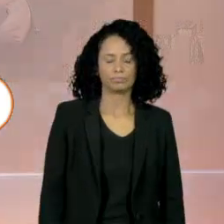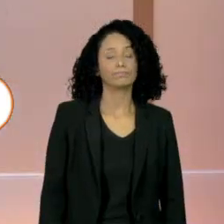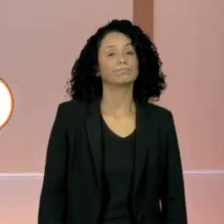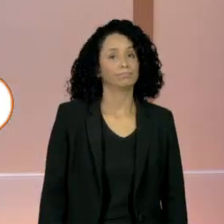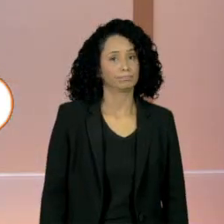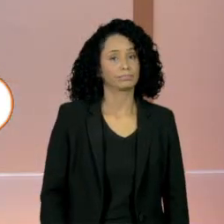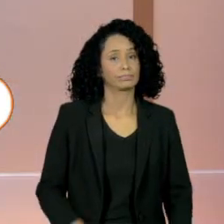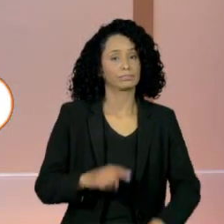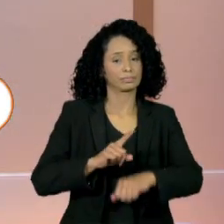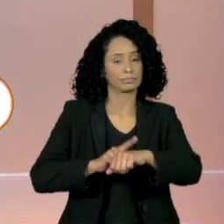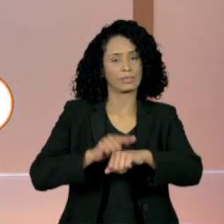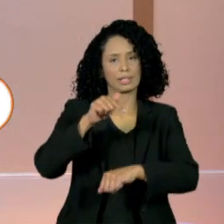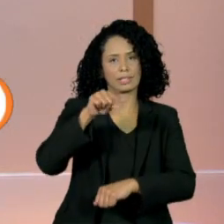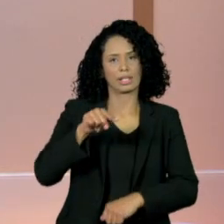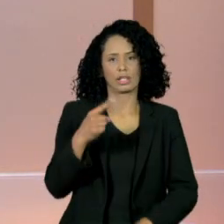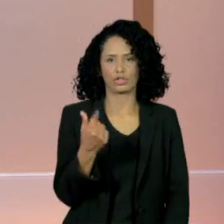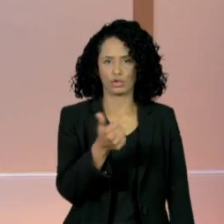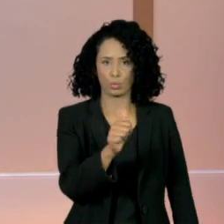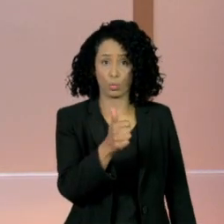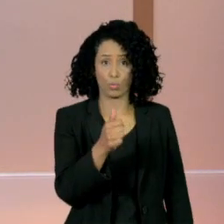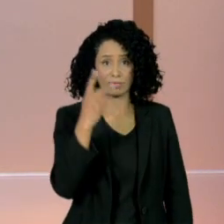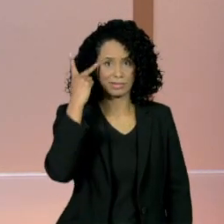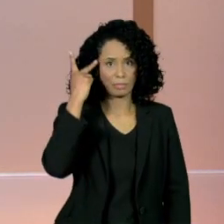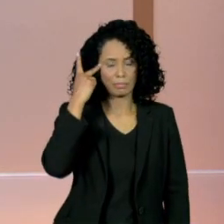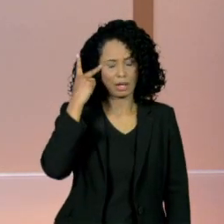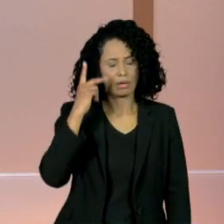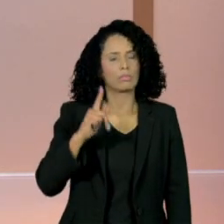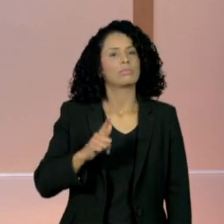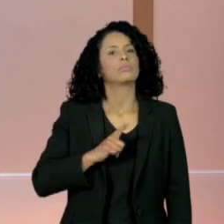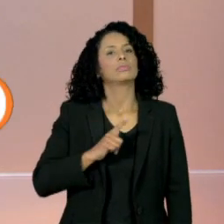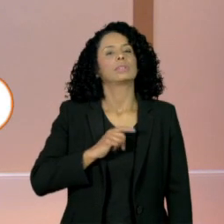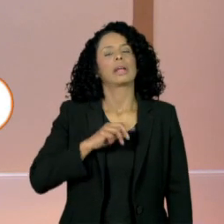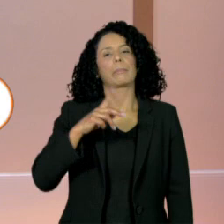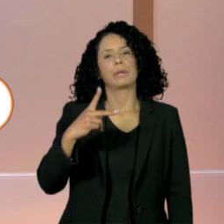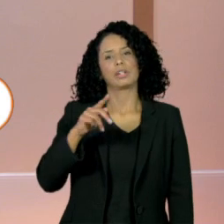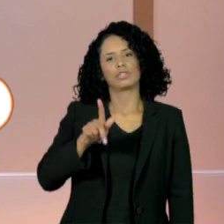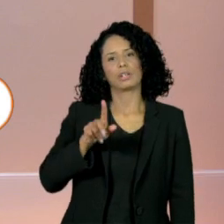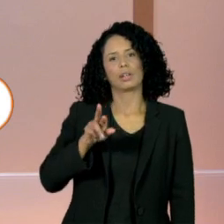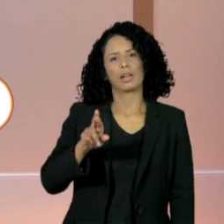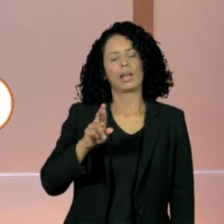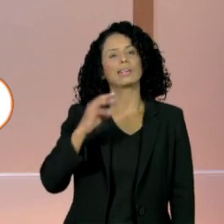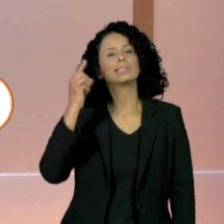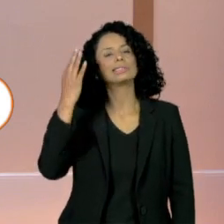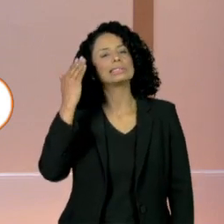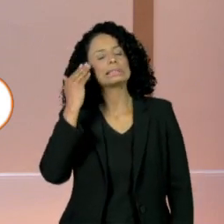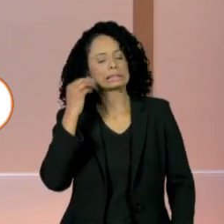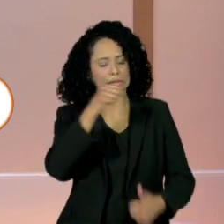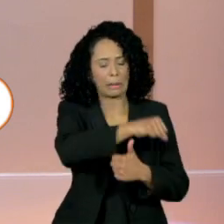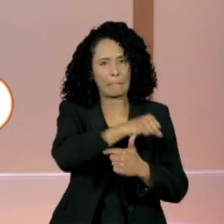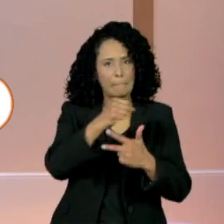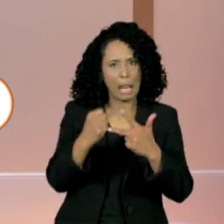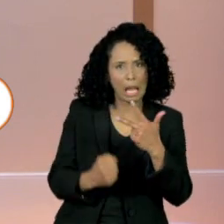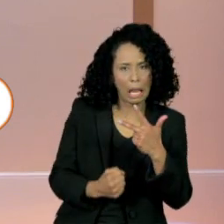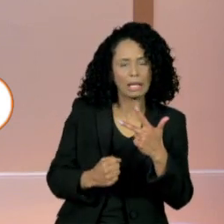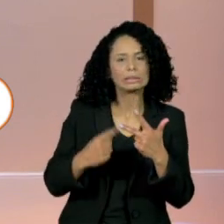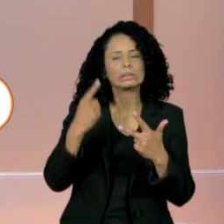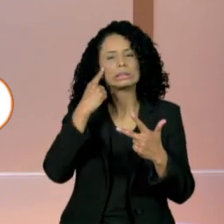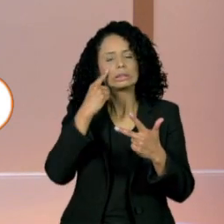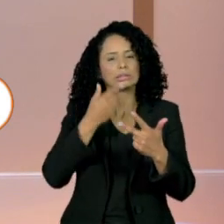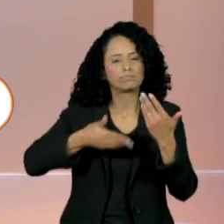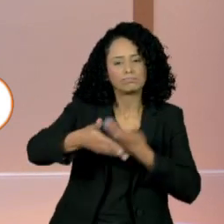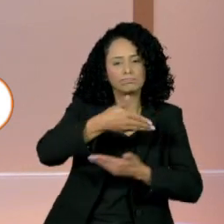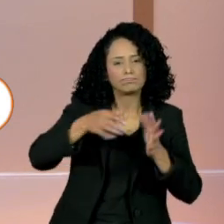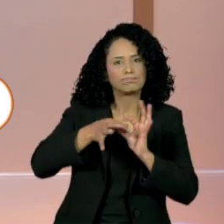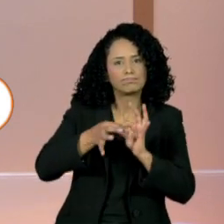7h11 em São Paulo. Poderes da República seguem tentando falar a mesma língua, mas não tá fácil não. Tanto que o